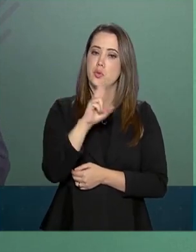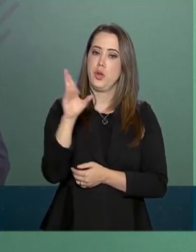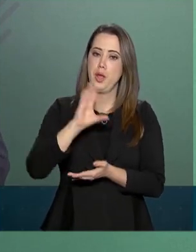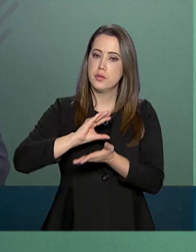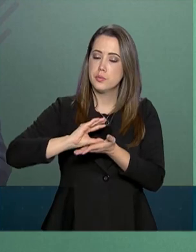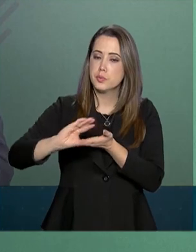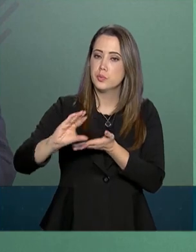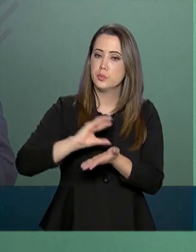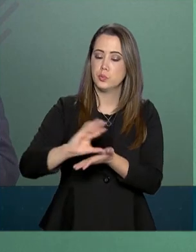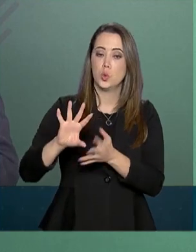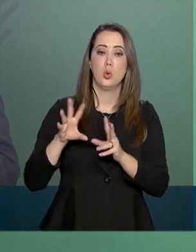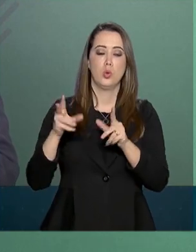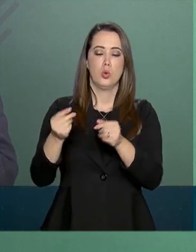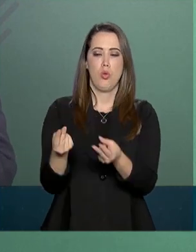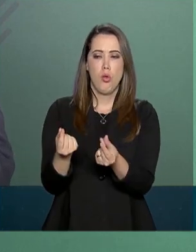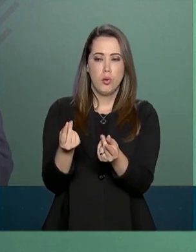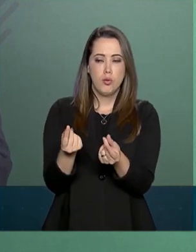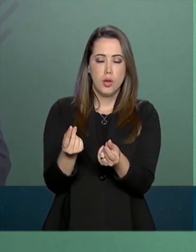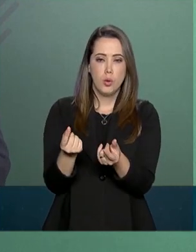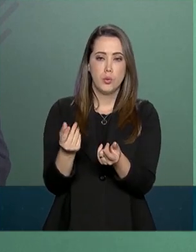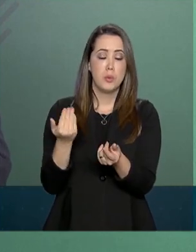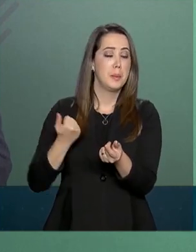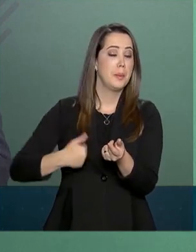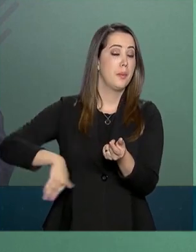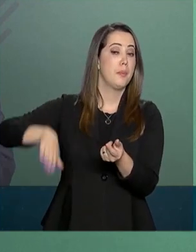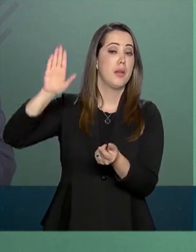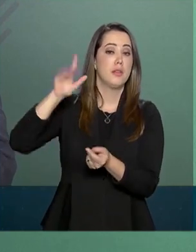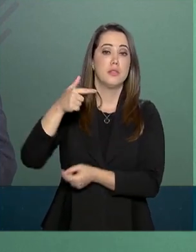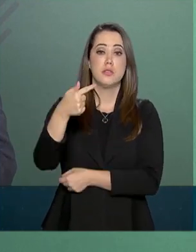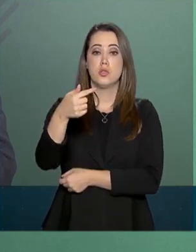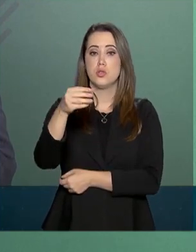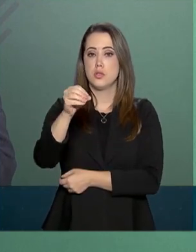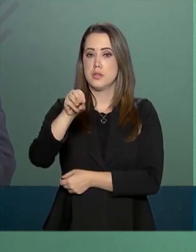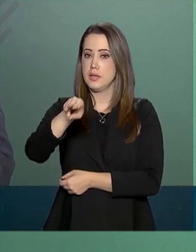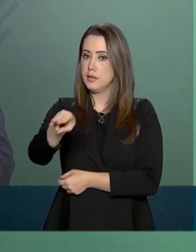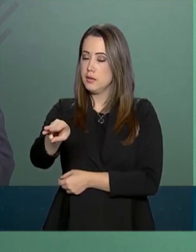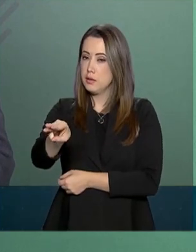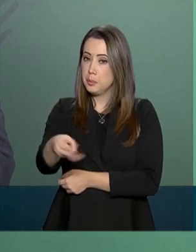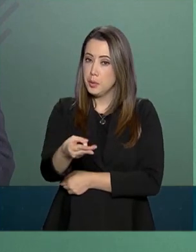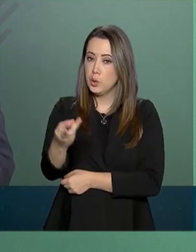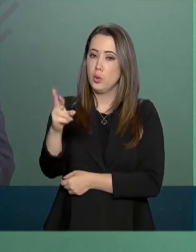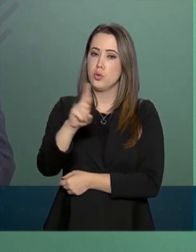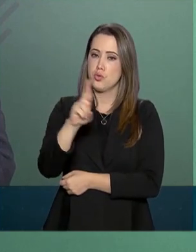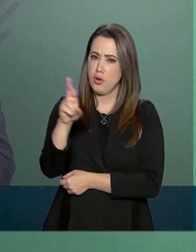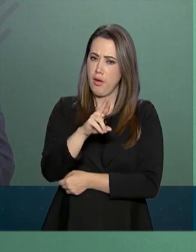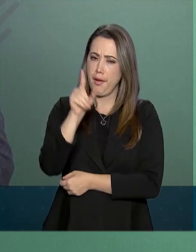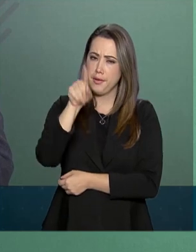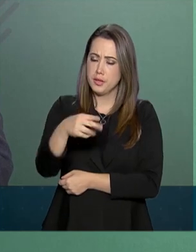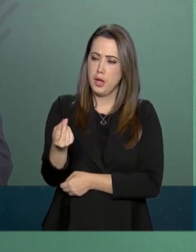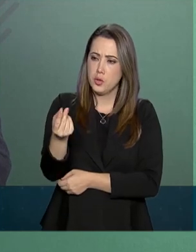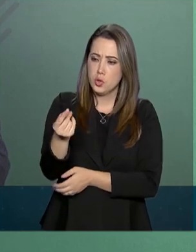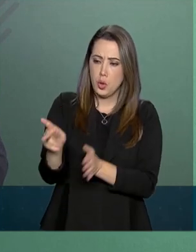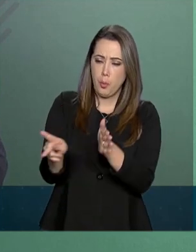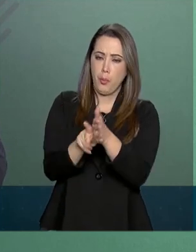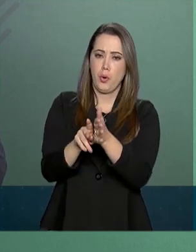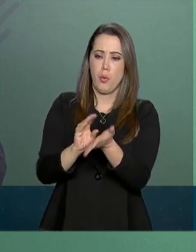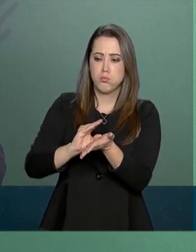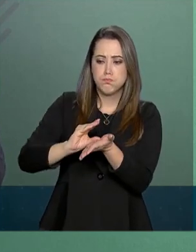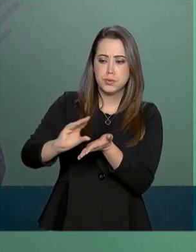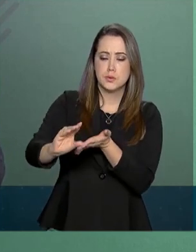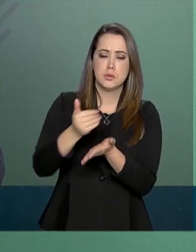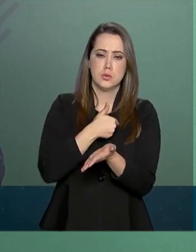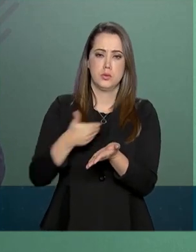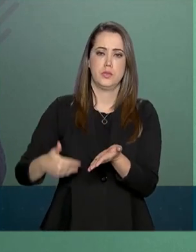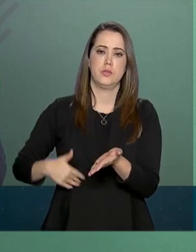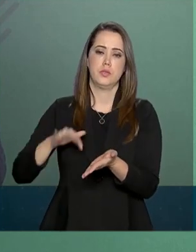Desse total, mais de 70 milhões serão recursos repassados pelo governo